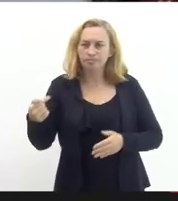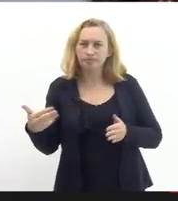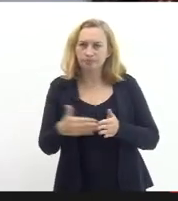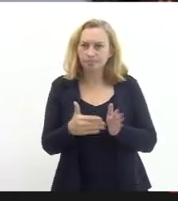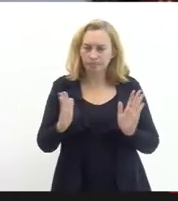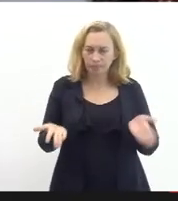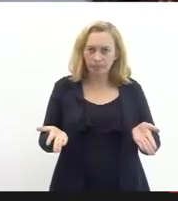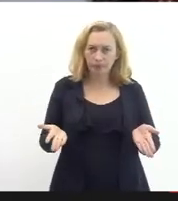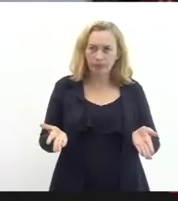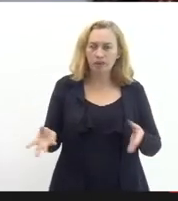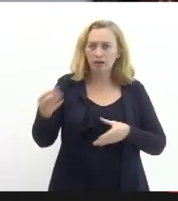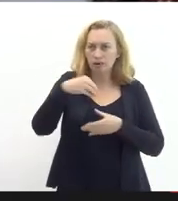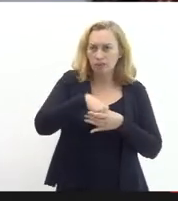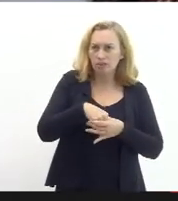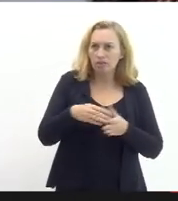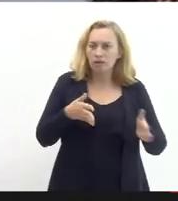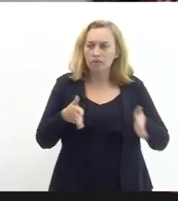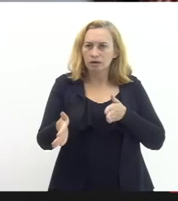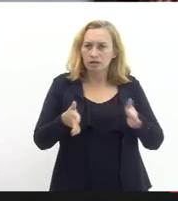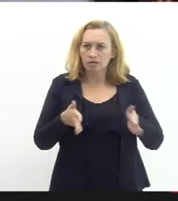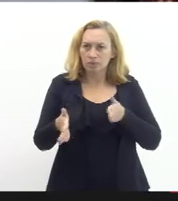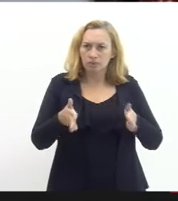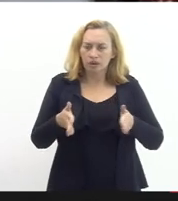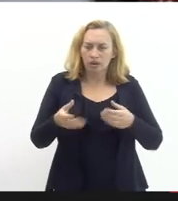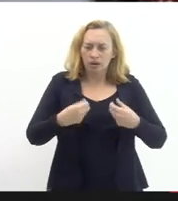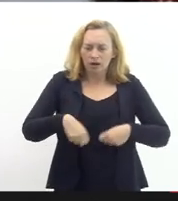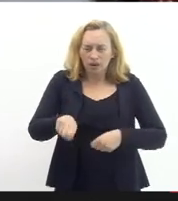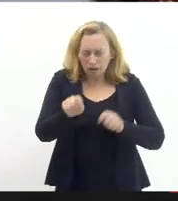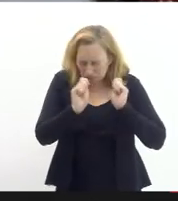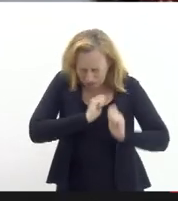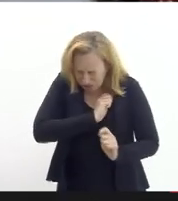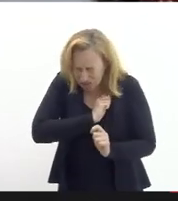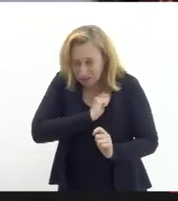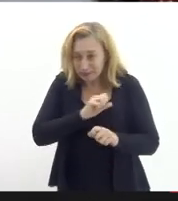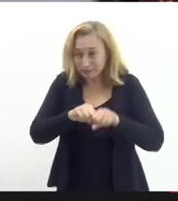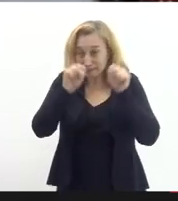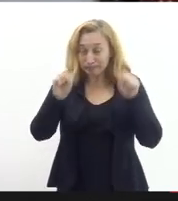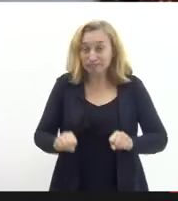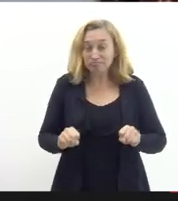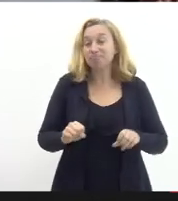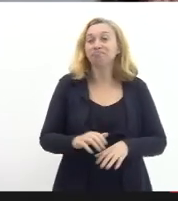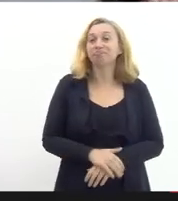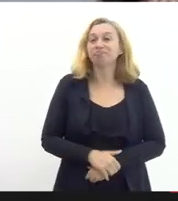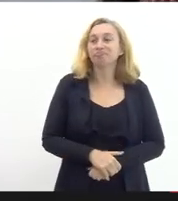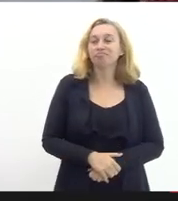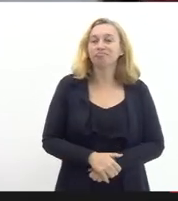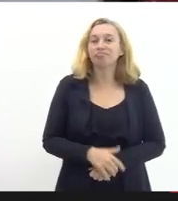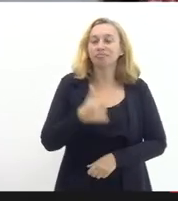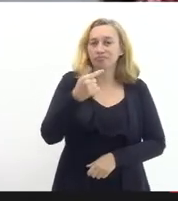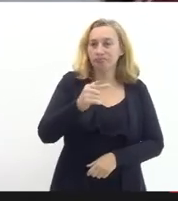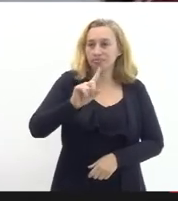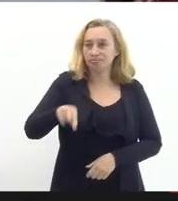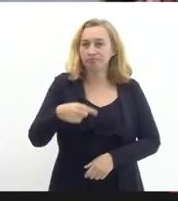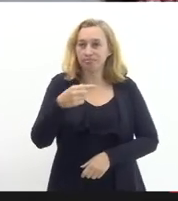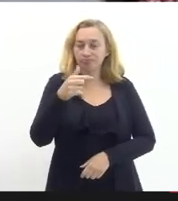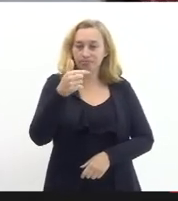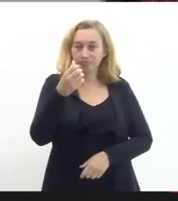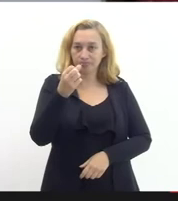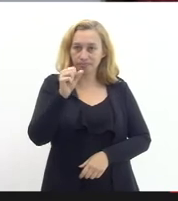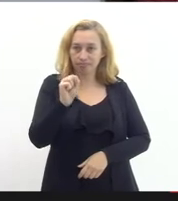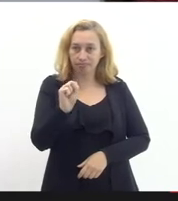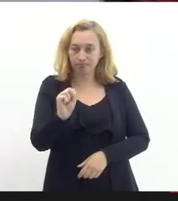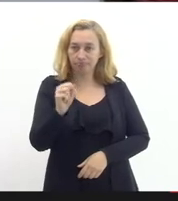e é dentro do período do regime de recuperação fiscal então essa vacância aqui é de 7.806 e está